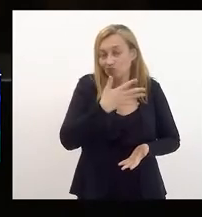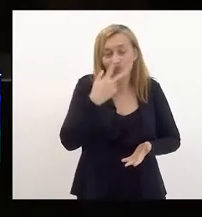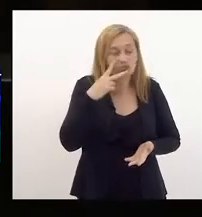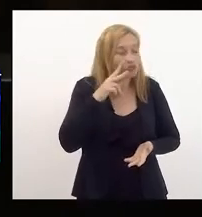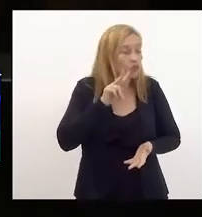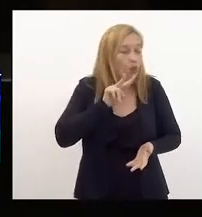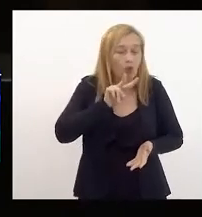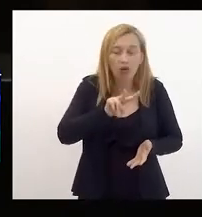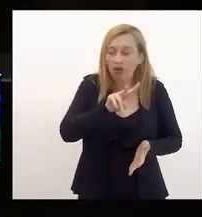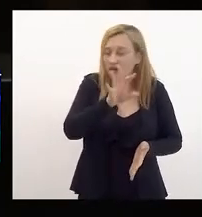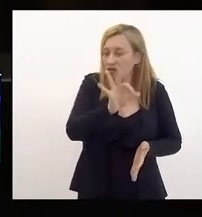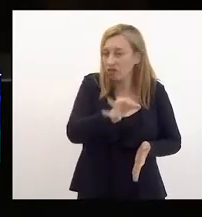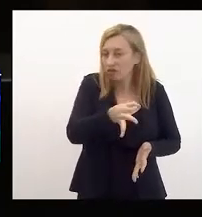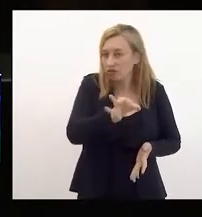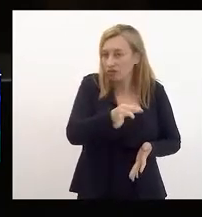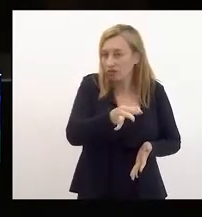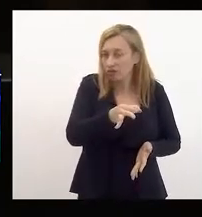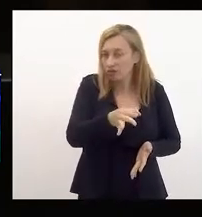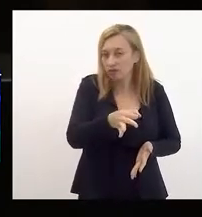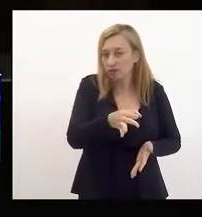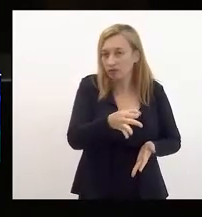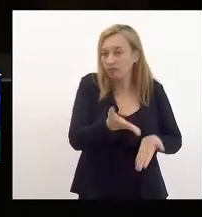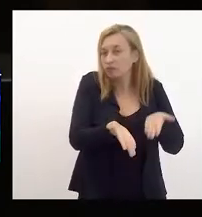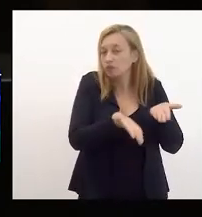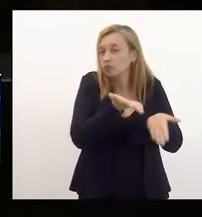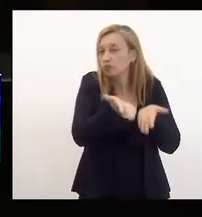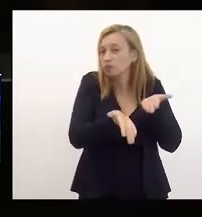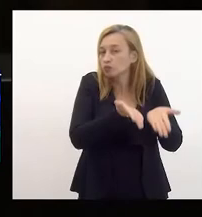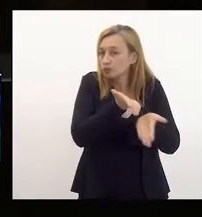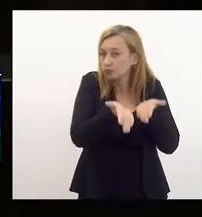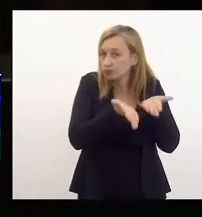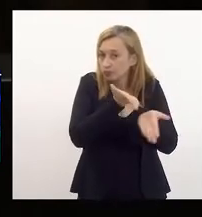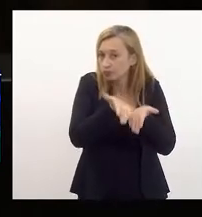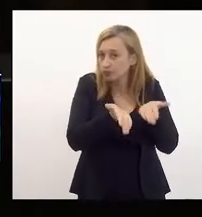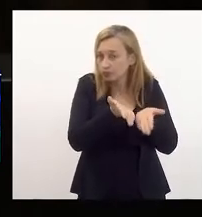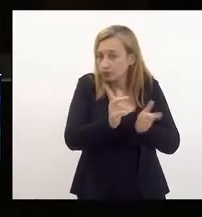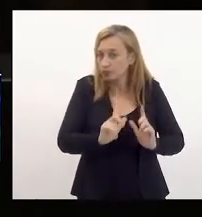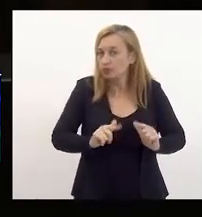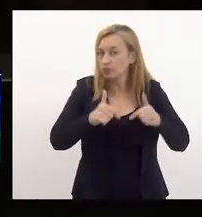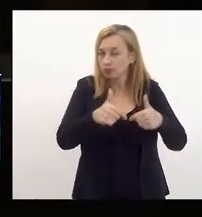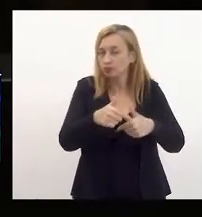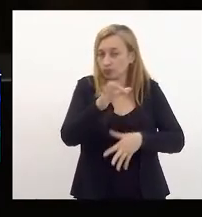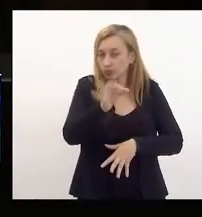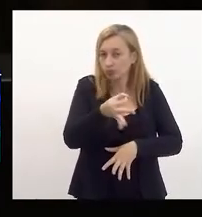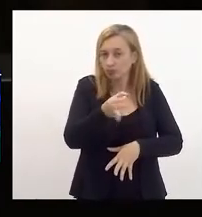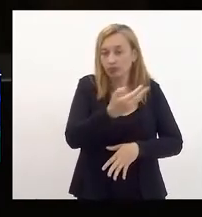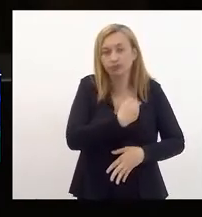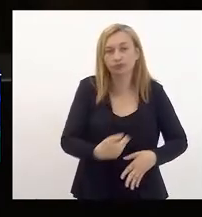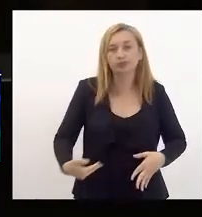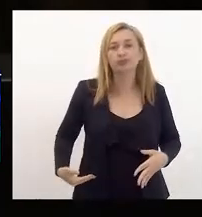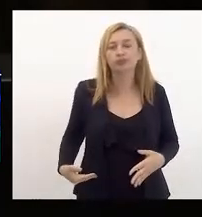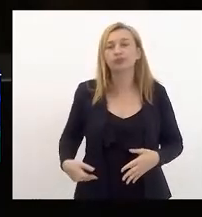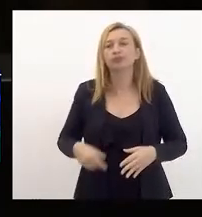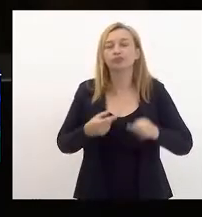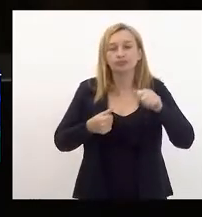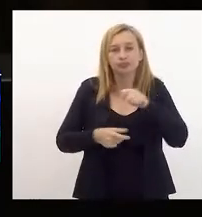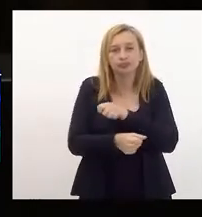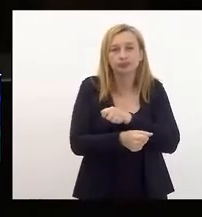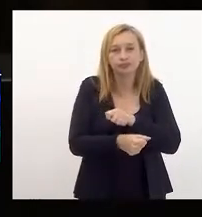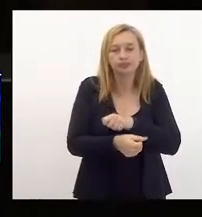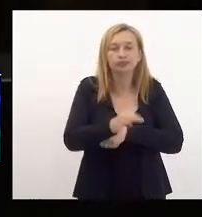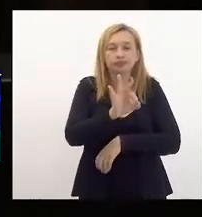sequer para ressaltar, através de uma ação concreta de governo, com investimento,